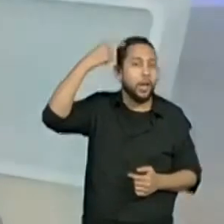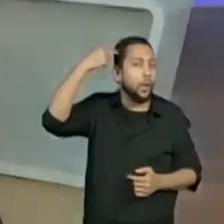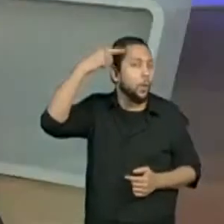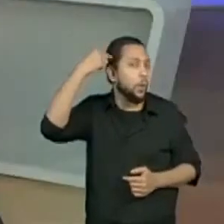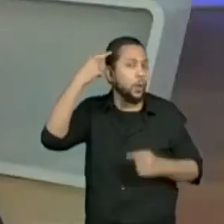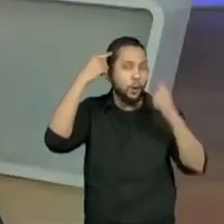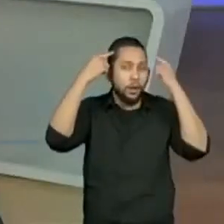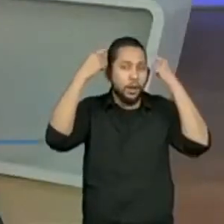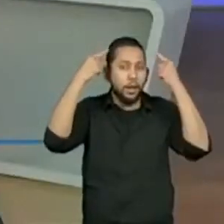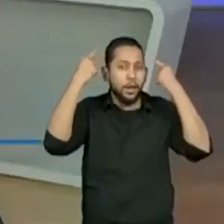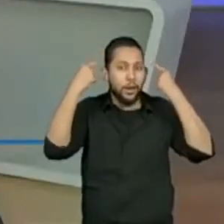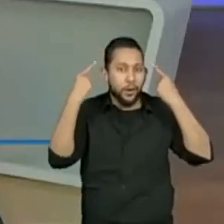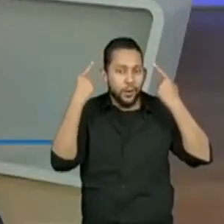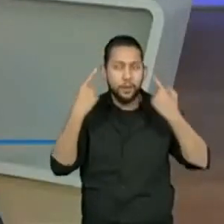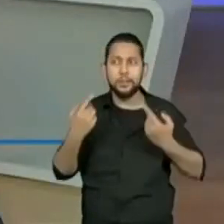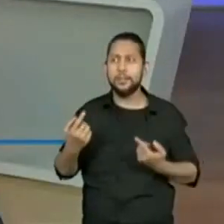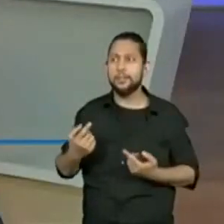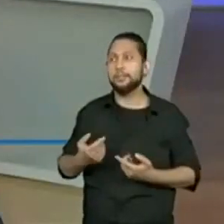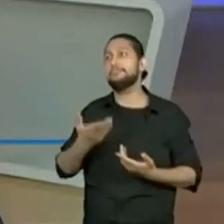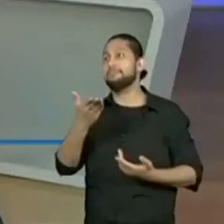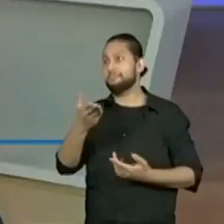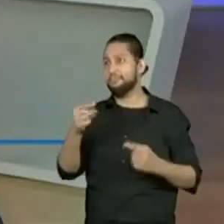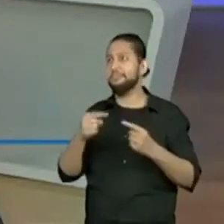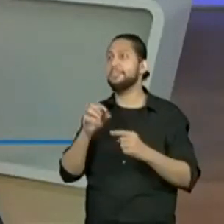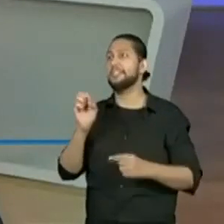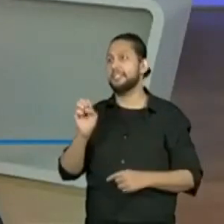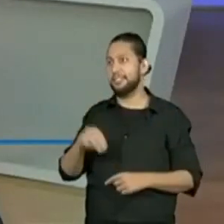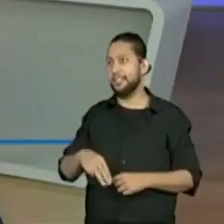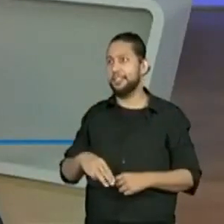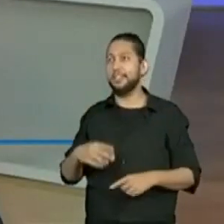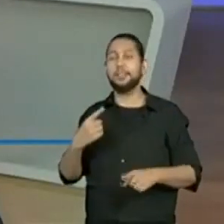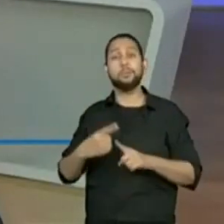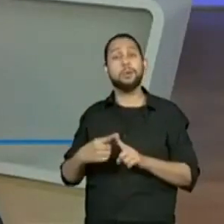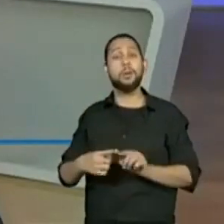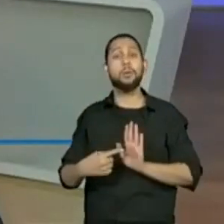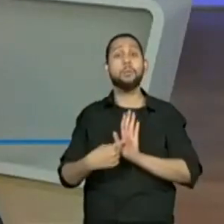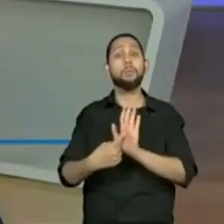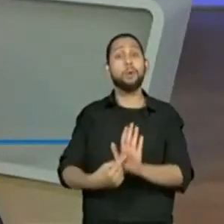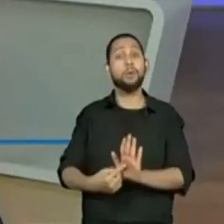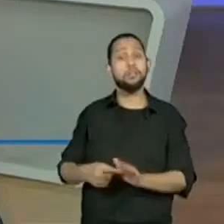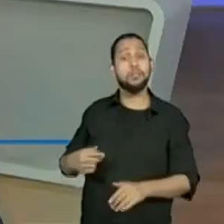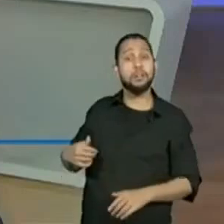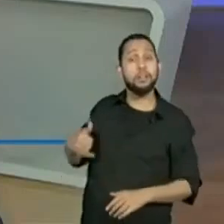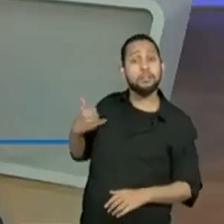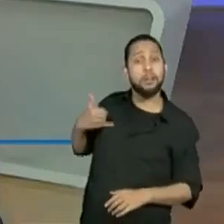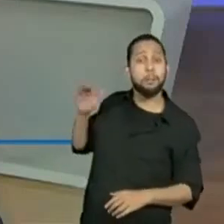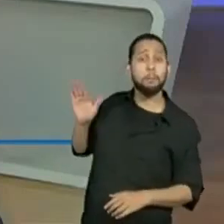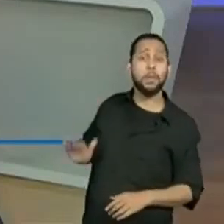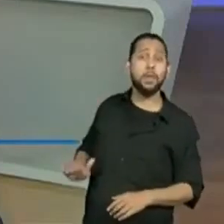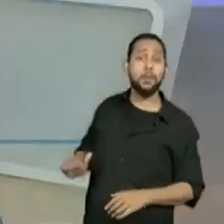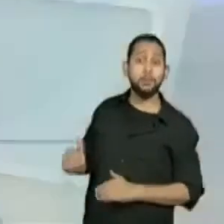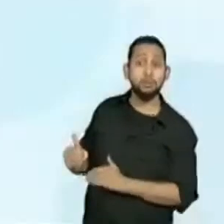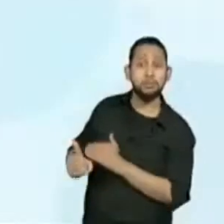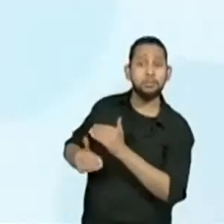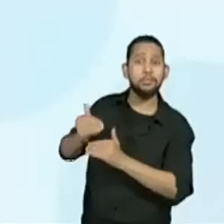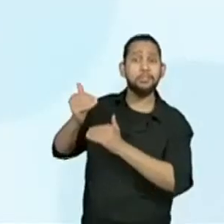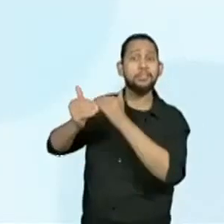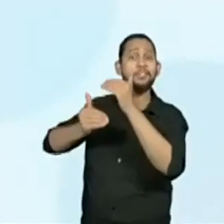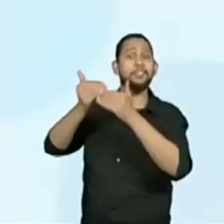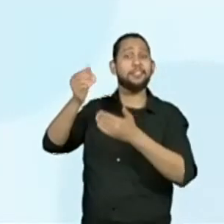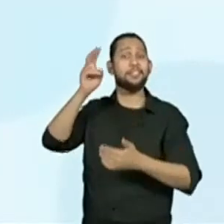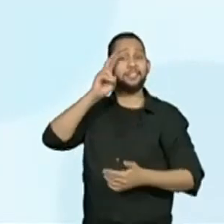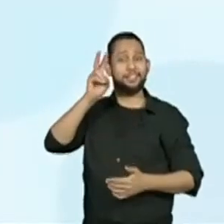gostei. Já o pessoal já colocando assim que sim, que tem a ver, que revela uma questão de infância. Algumas palavras-chave.